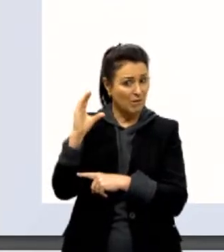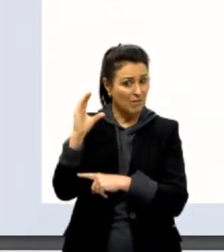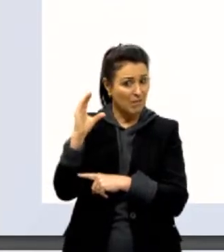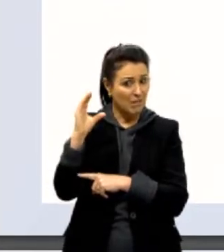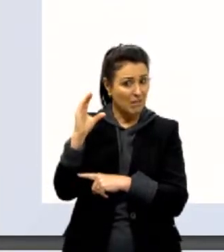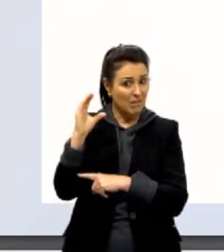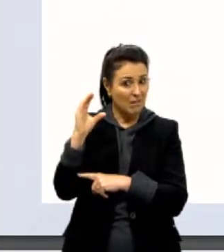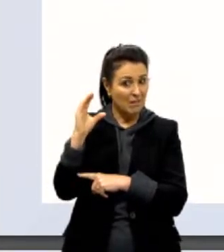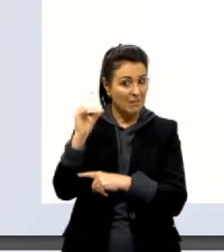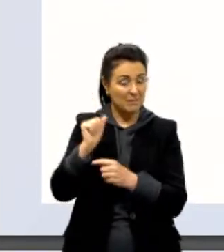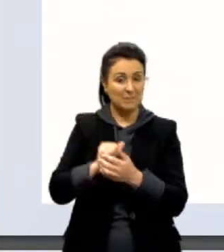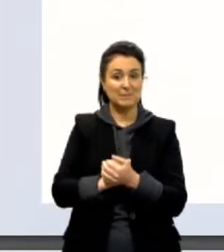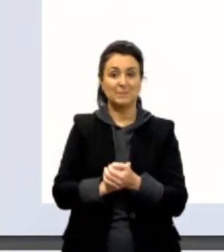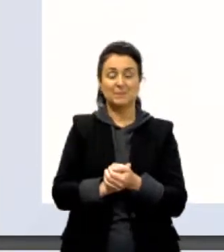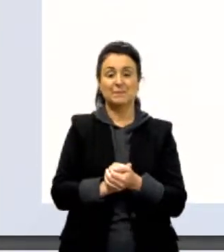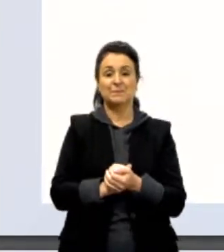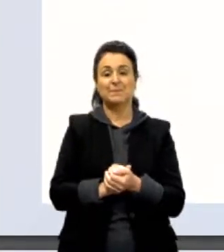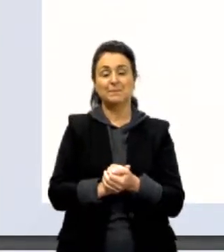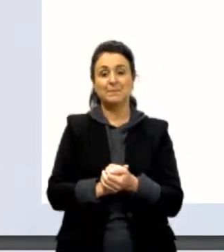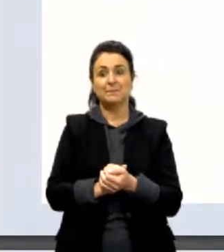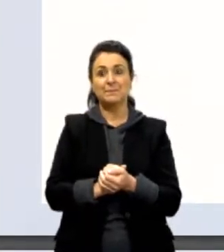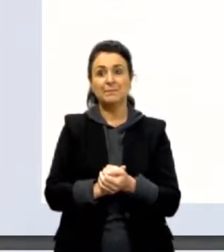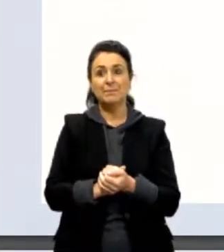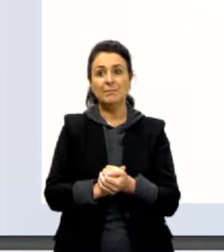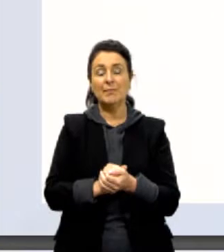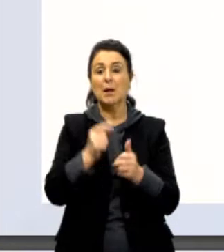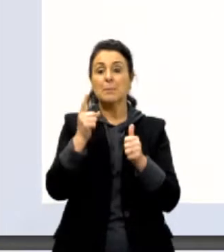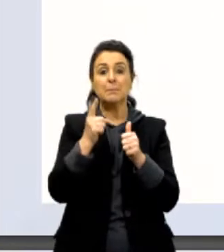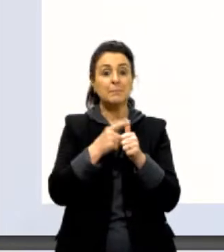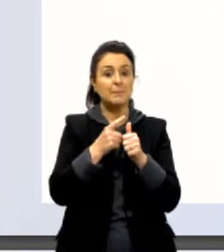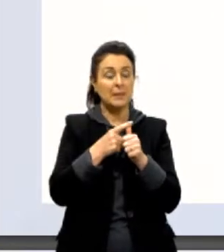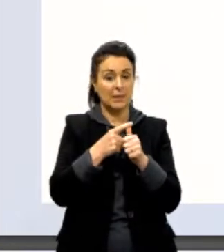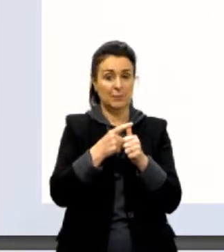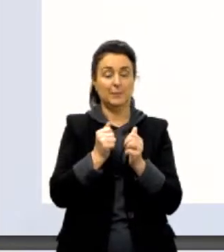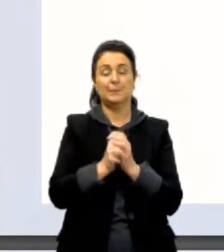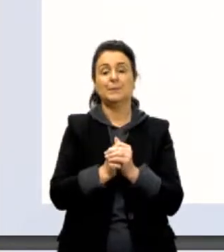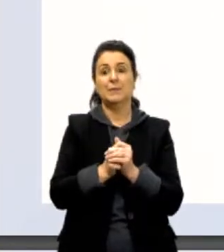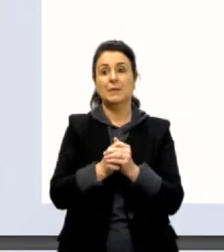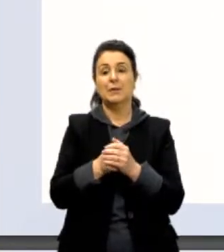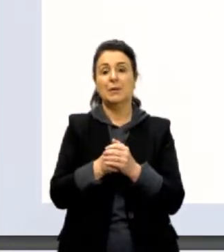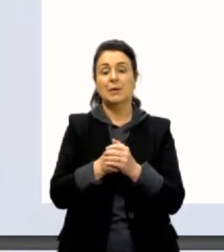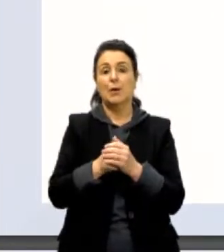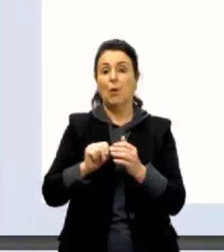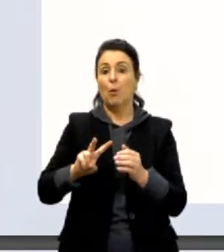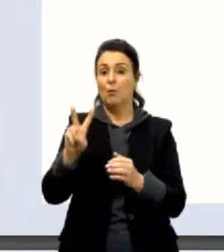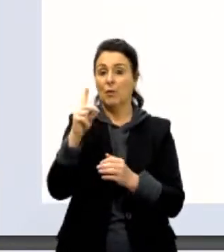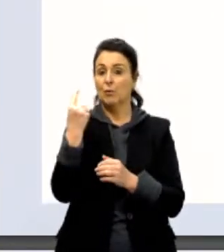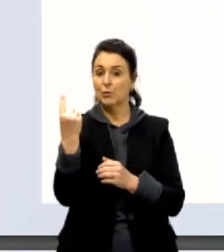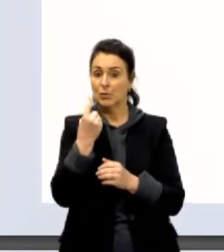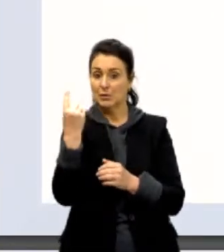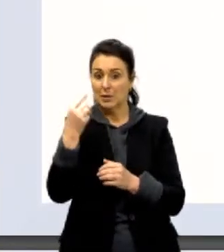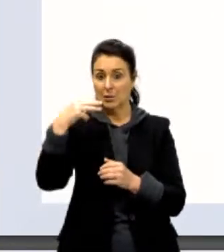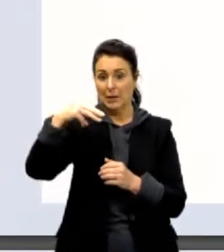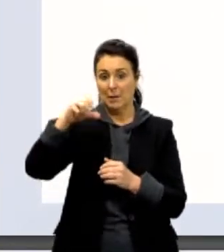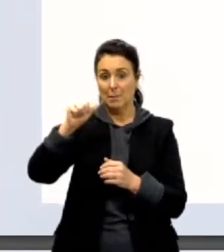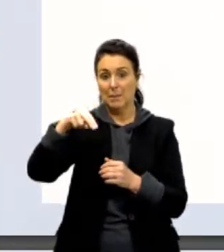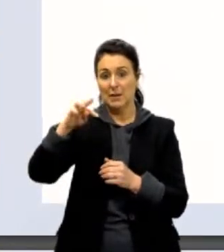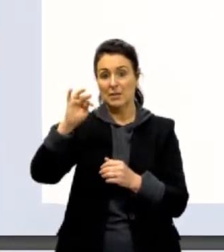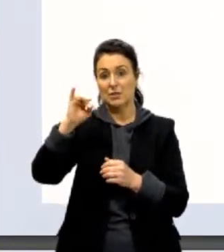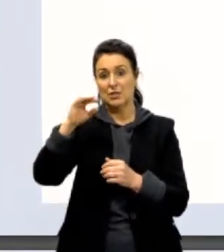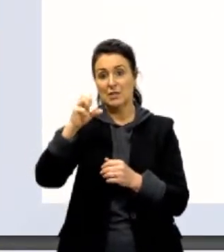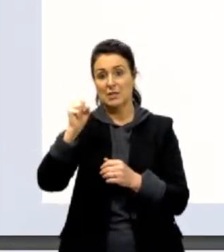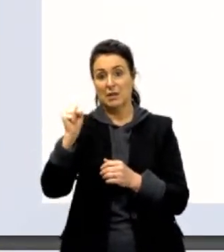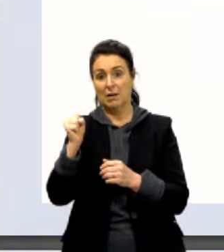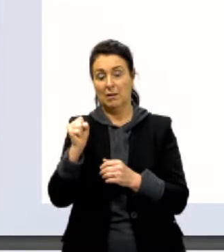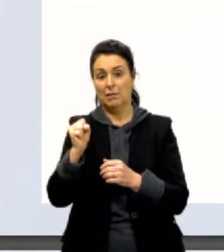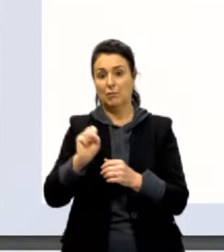primeira e a segunda condição. A primeira condição me diz que o valor absoluto da mantissa, no caso, o valor absoluto